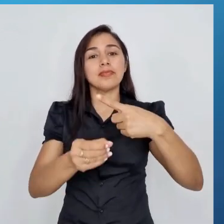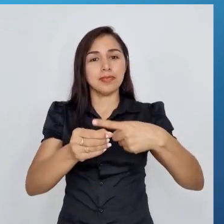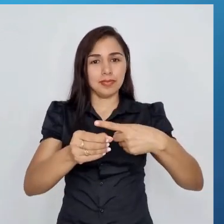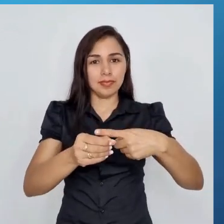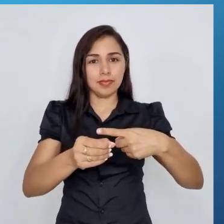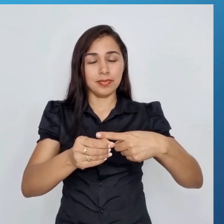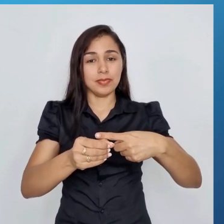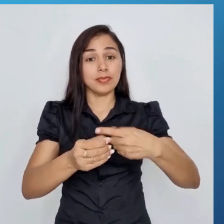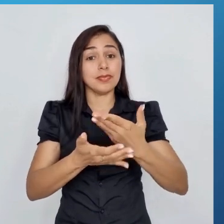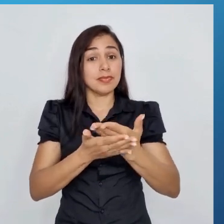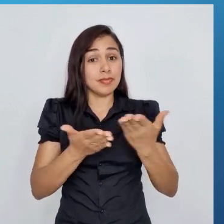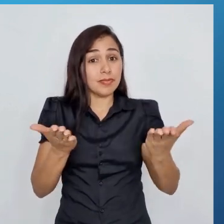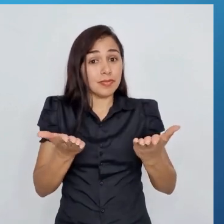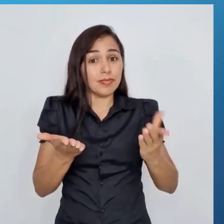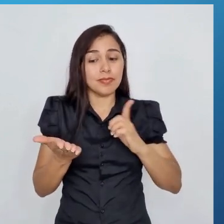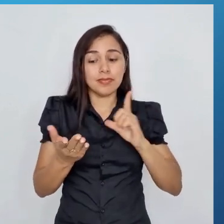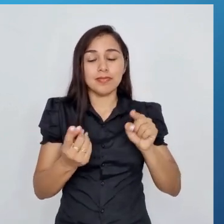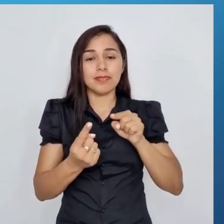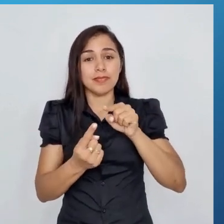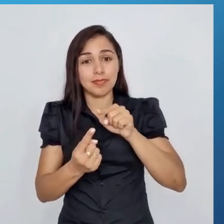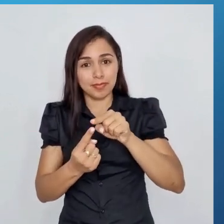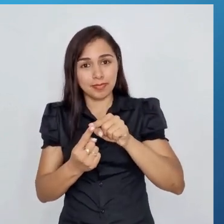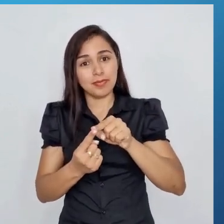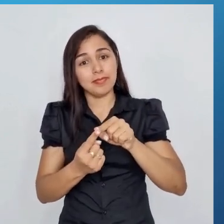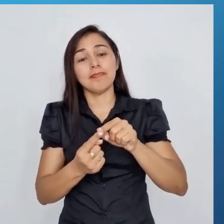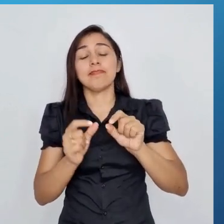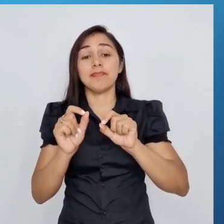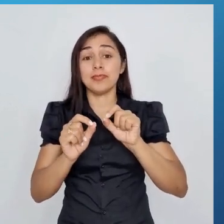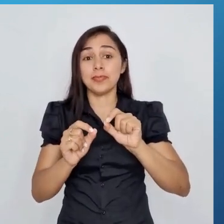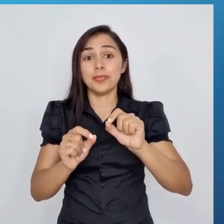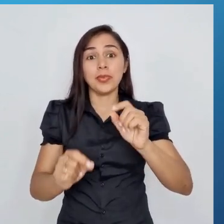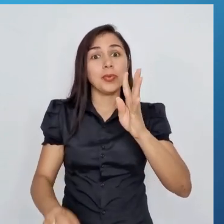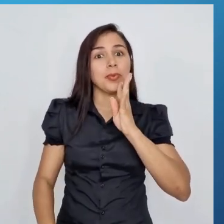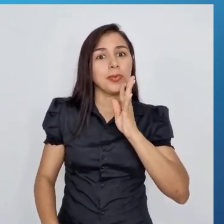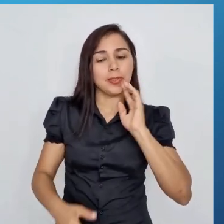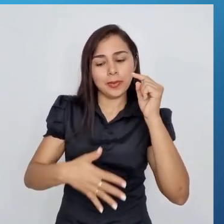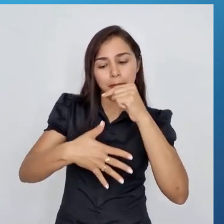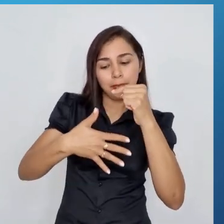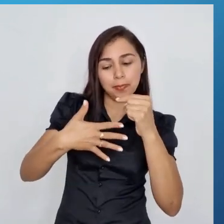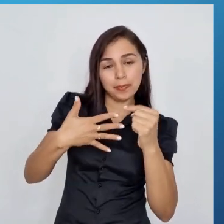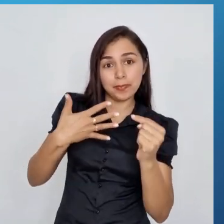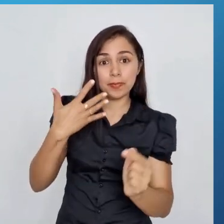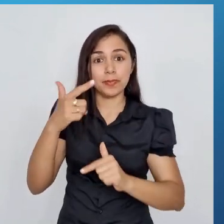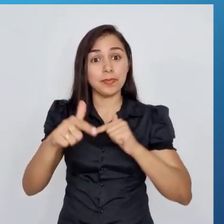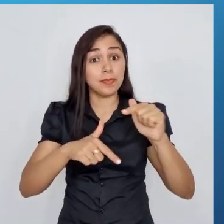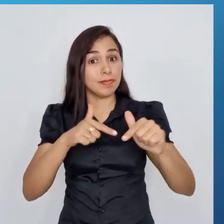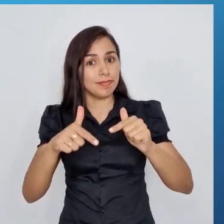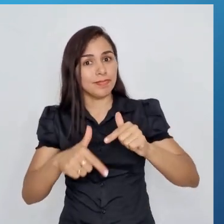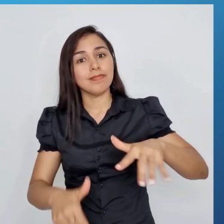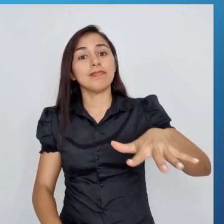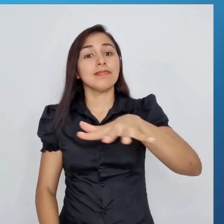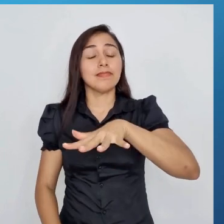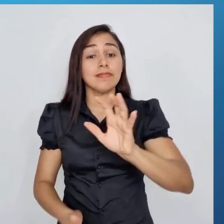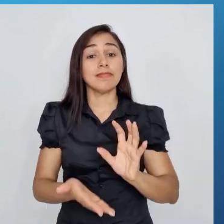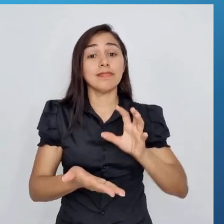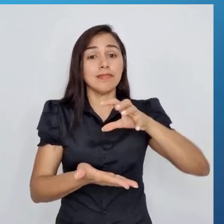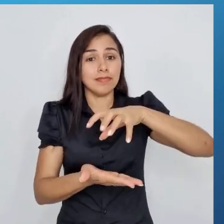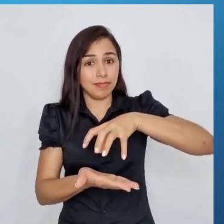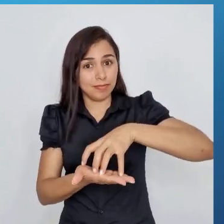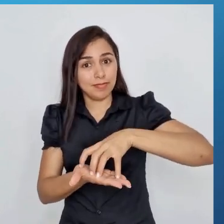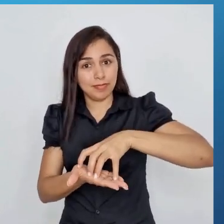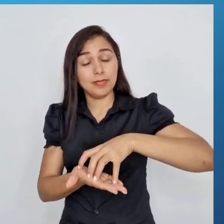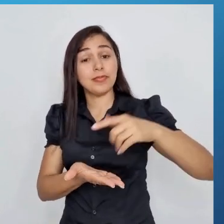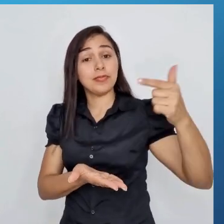O objetivo da nossa aula é esse aqui, identificar as atividades que fazem parte dos setores secundário